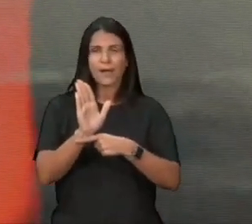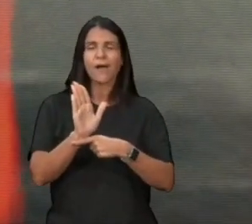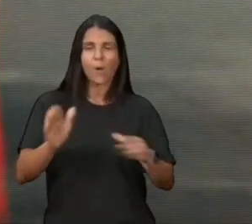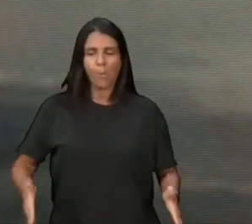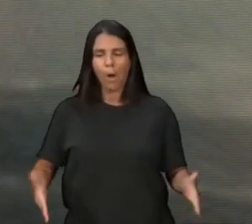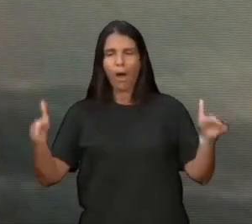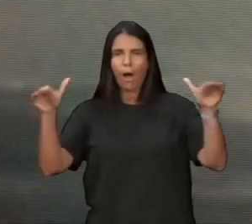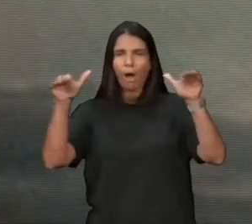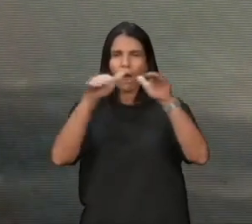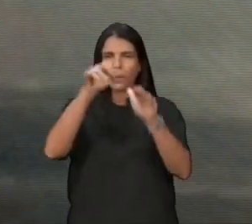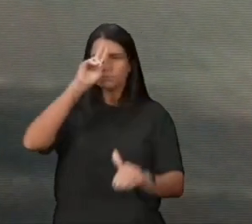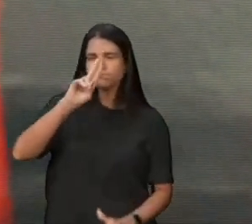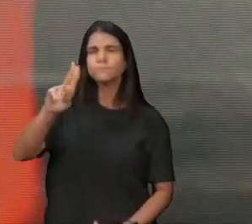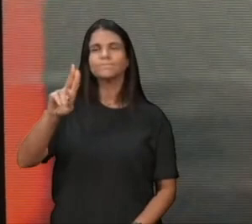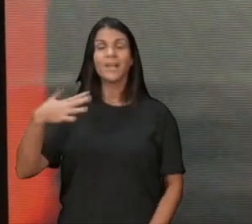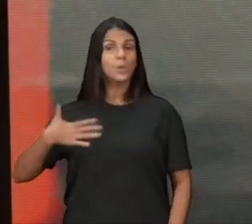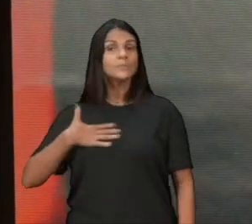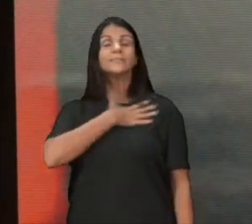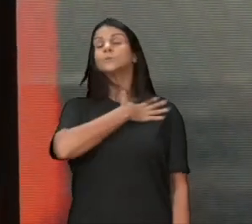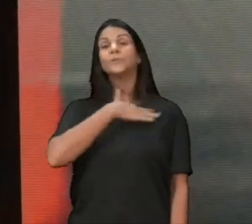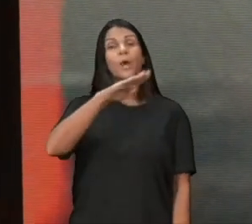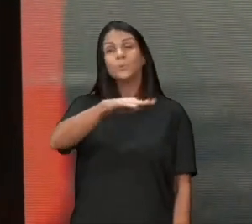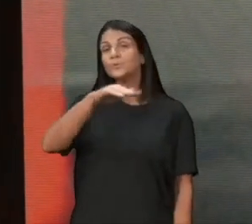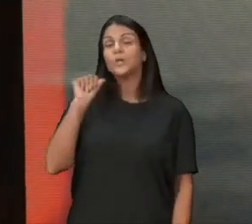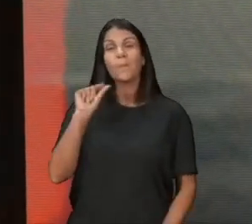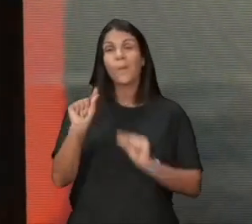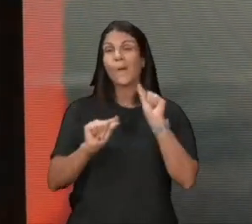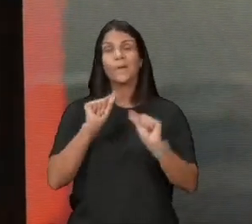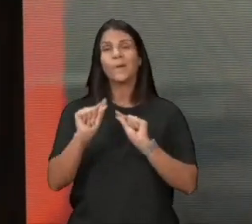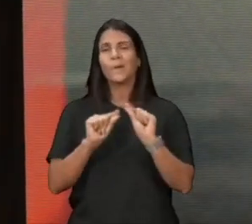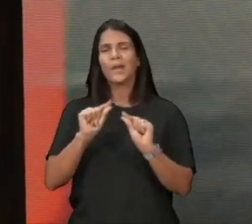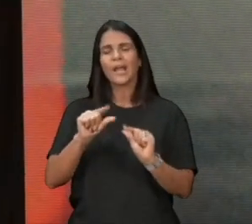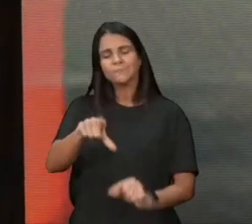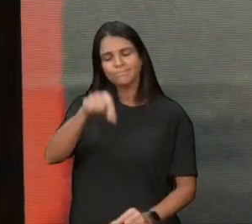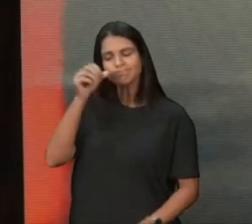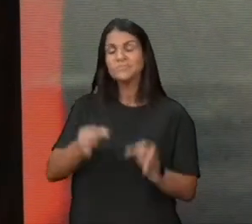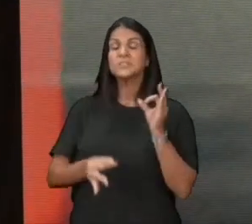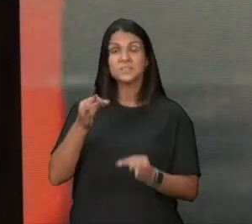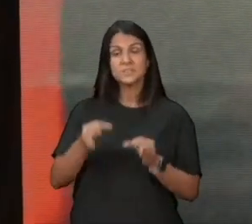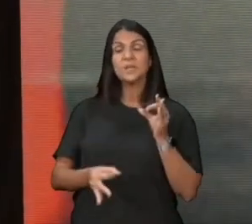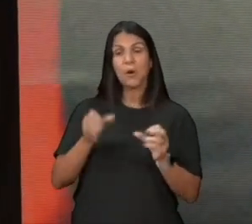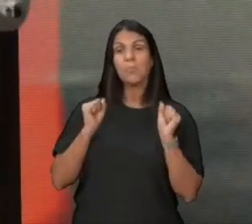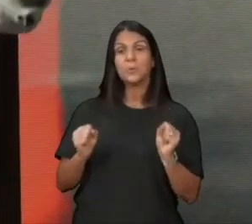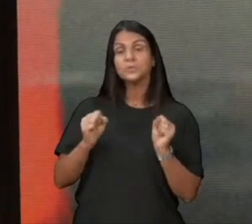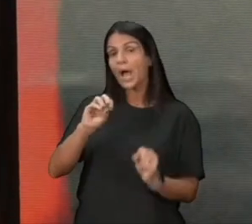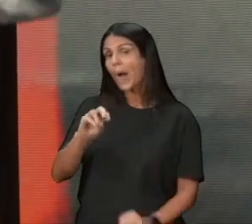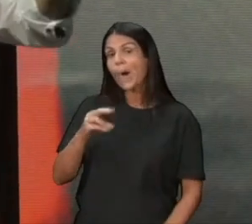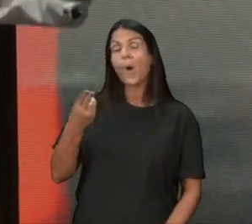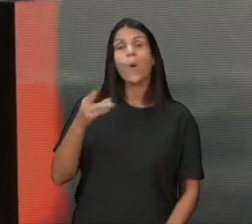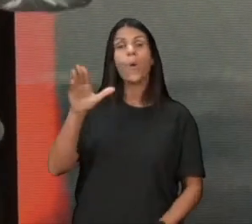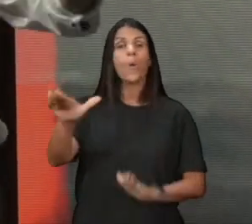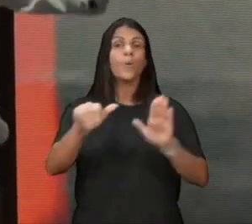centurião, era acionado, e então ele ia tomar alguma decisão, e se preciso for, convocaria